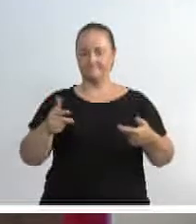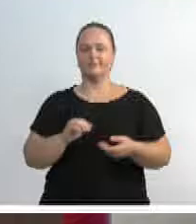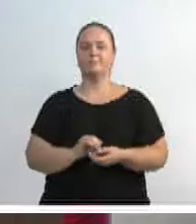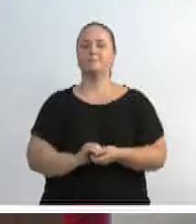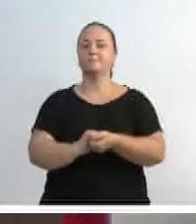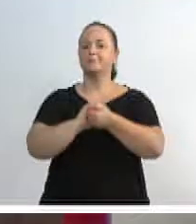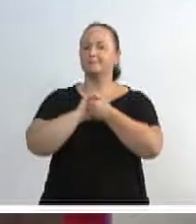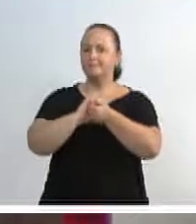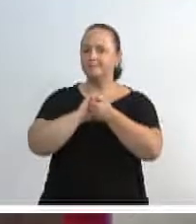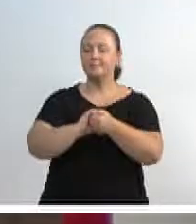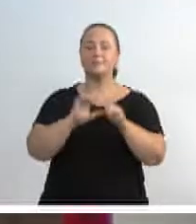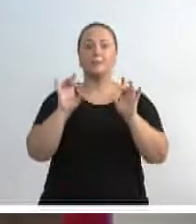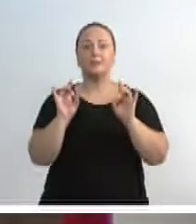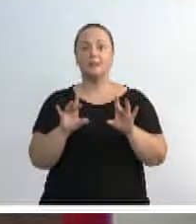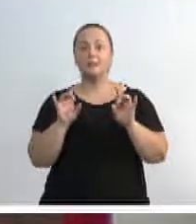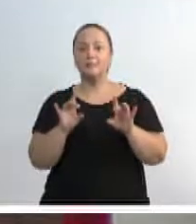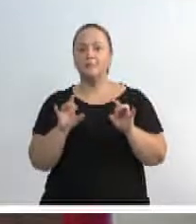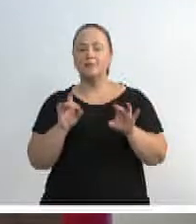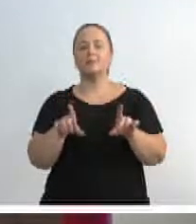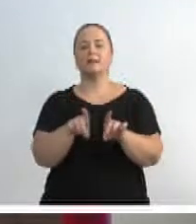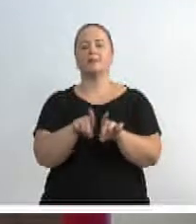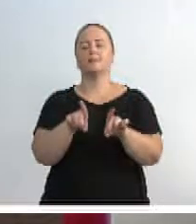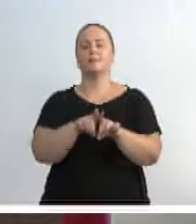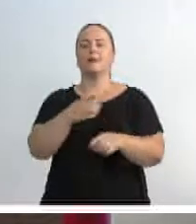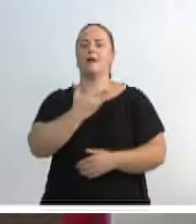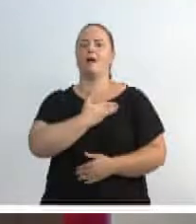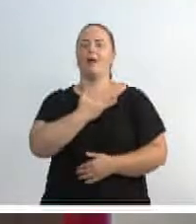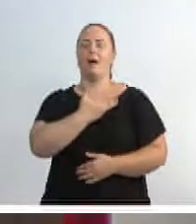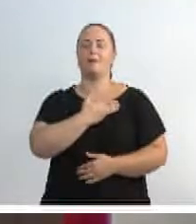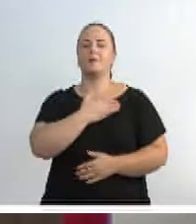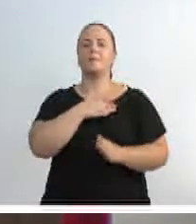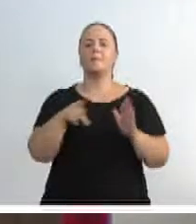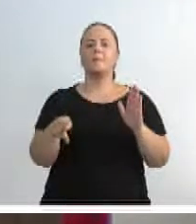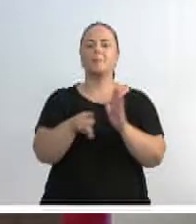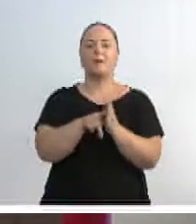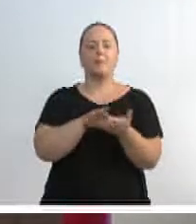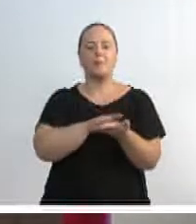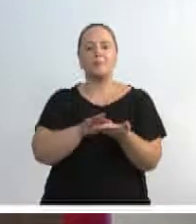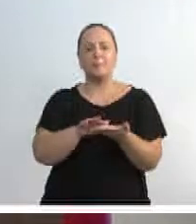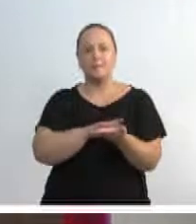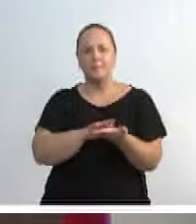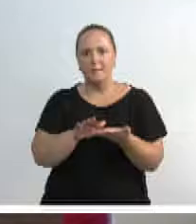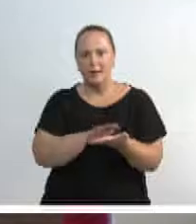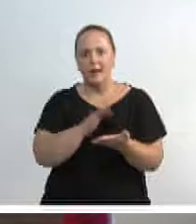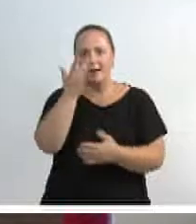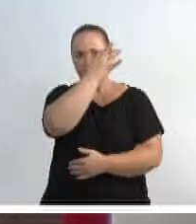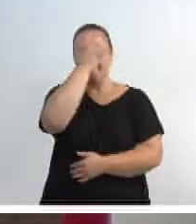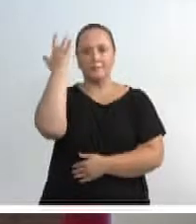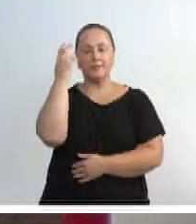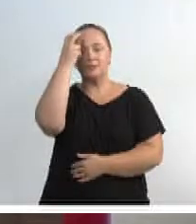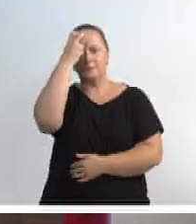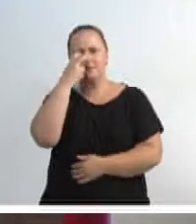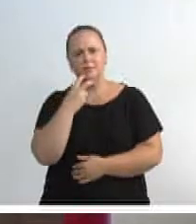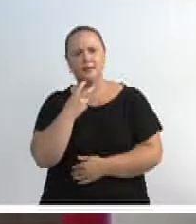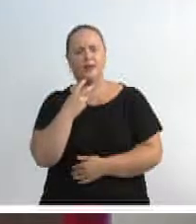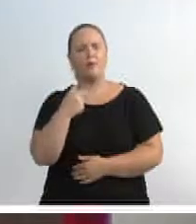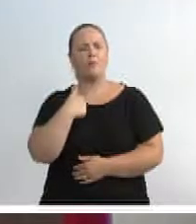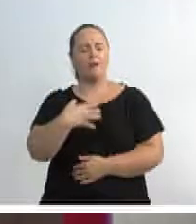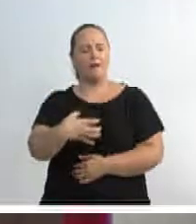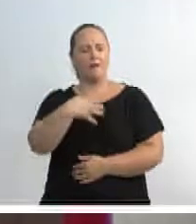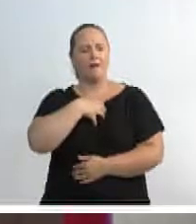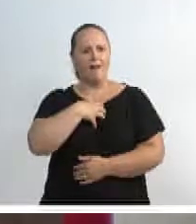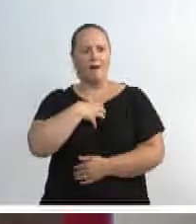um cumprimento especial, mais uma vez, aos meus amigos do Centro Braille de Blumenau, às pessoas com deficiência, e muito me honra terem